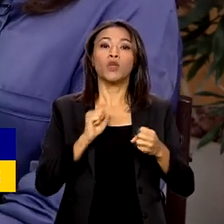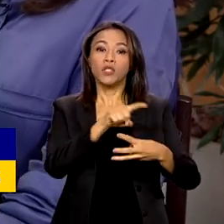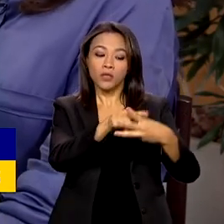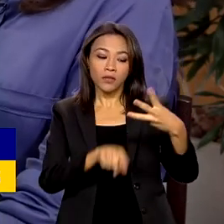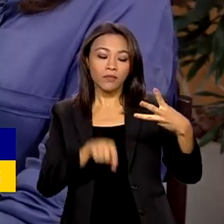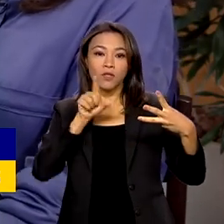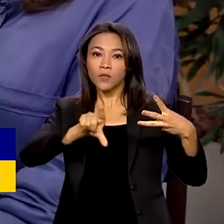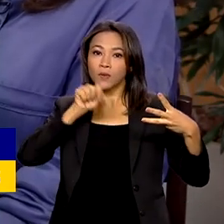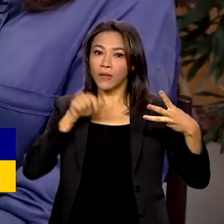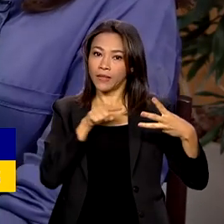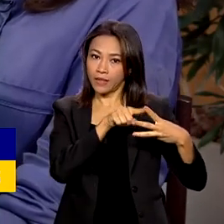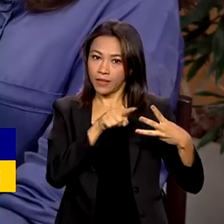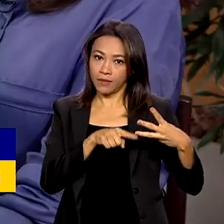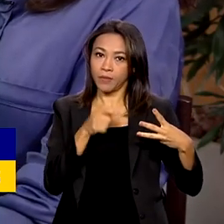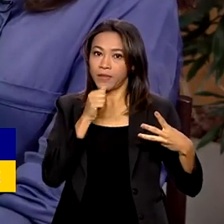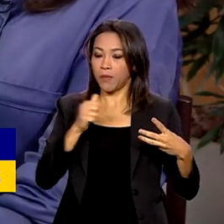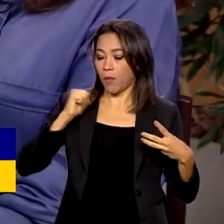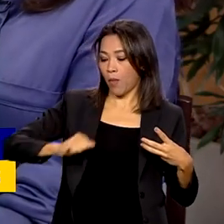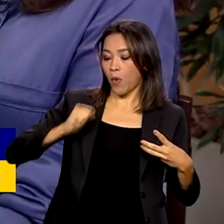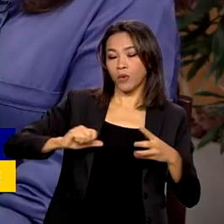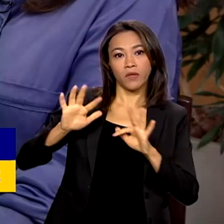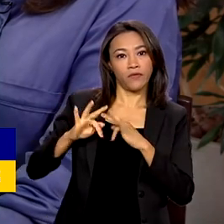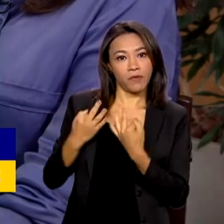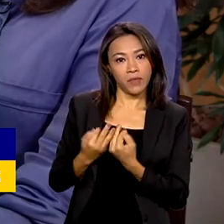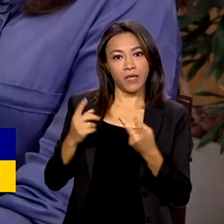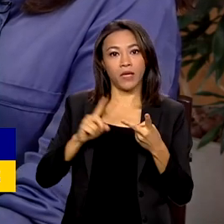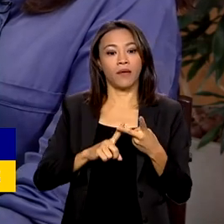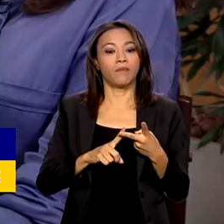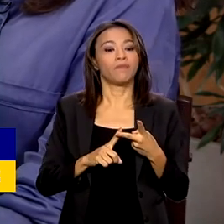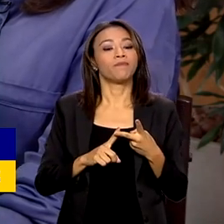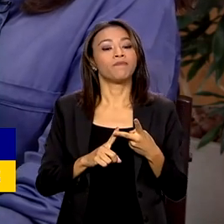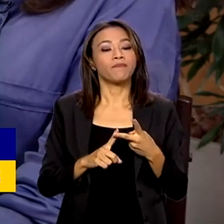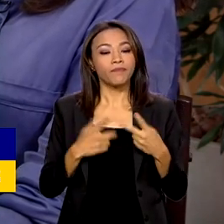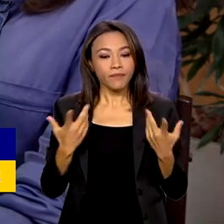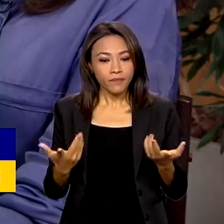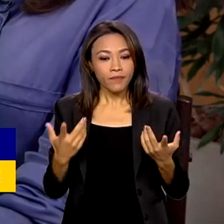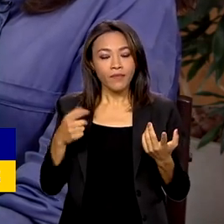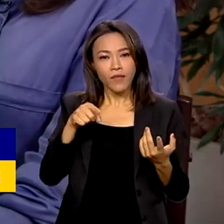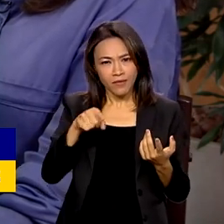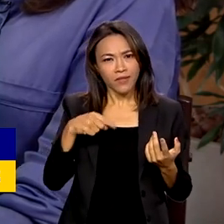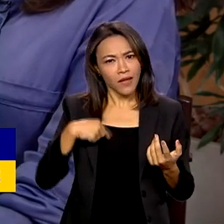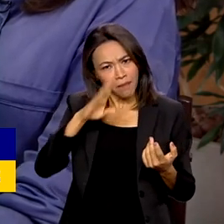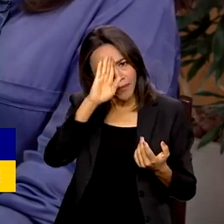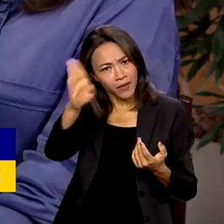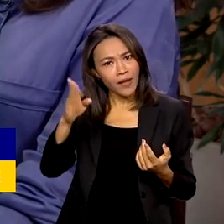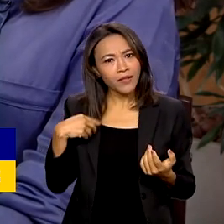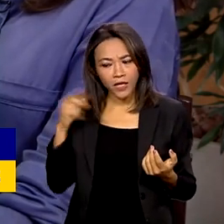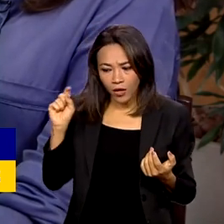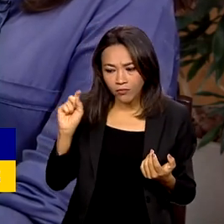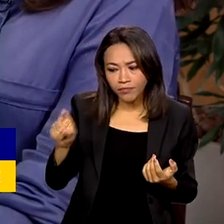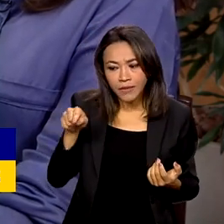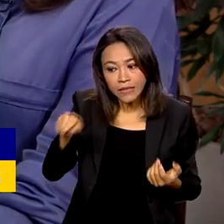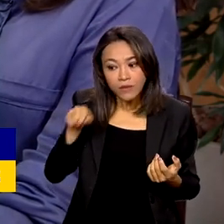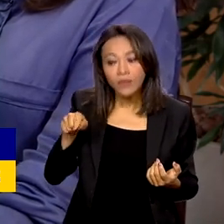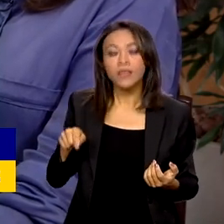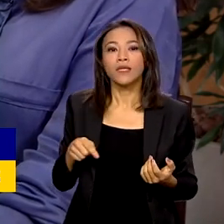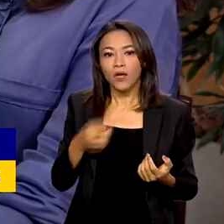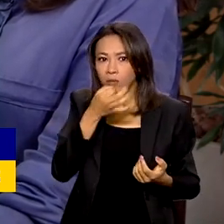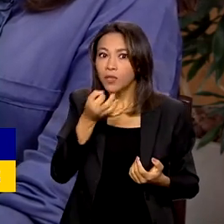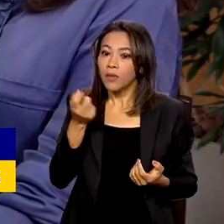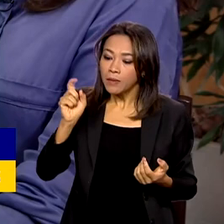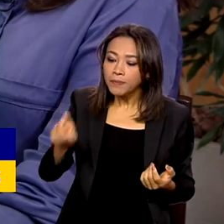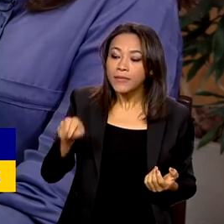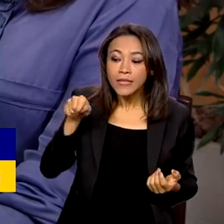prioridades. Tipo, Bolsa Família, Brasil Sem Fome e Bolsa Família. Você não entende o uma prioridade, ele vai lá e prioriza. Olha, isso aqui é